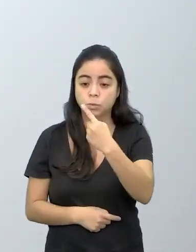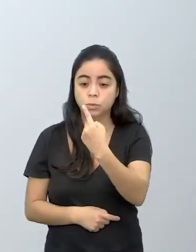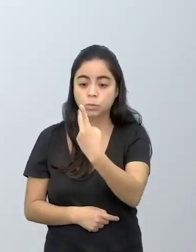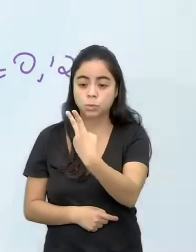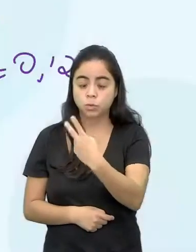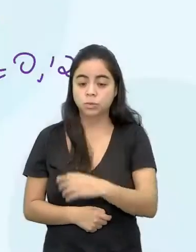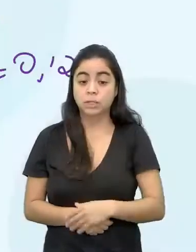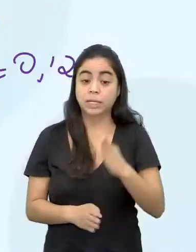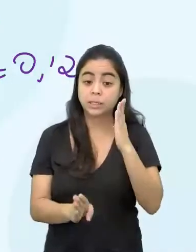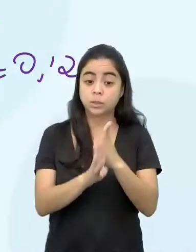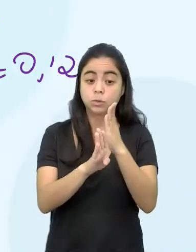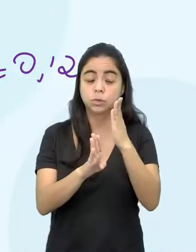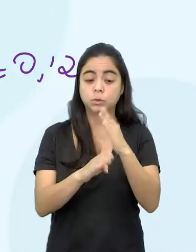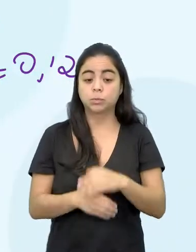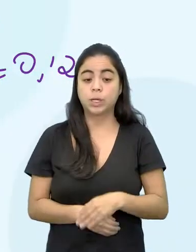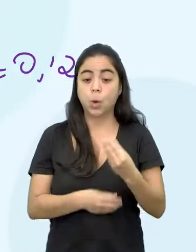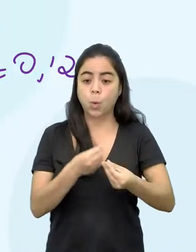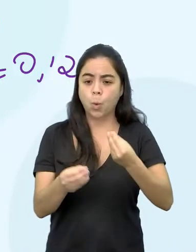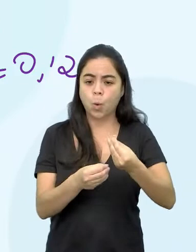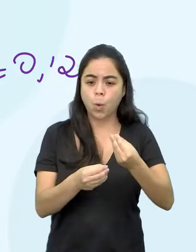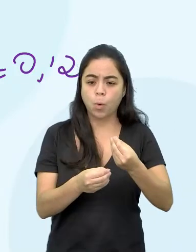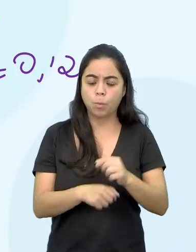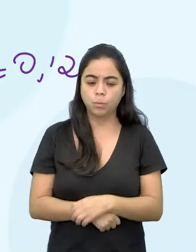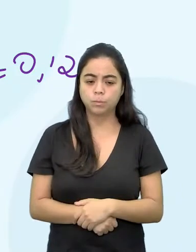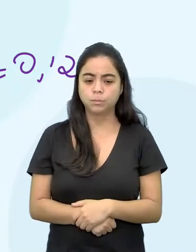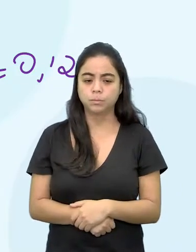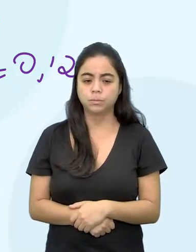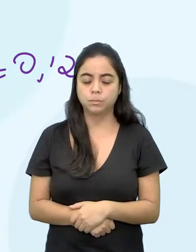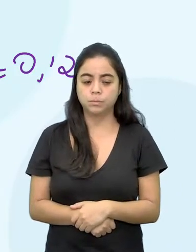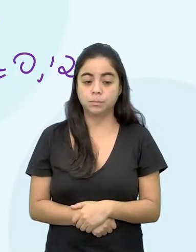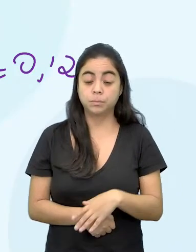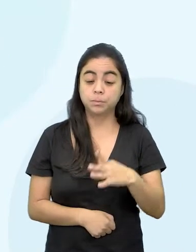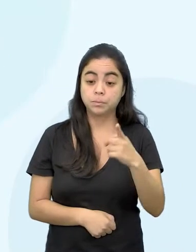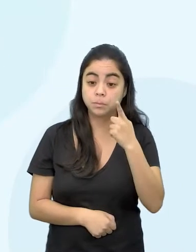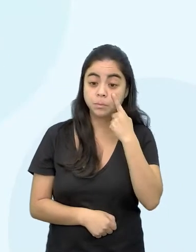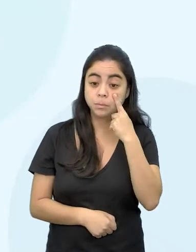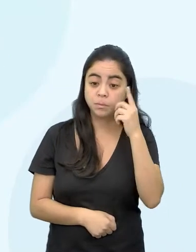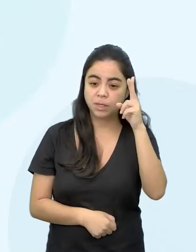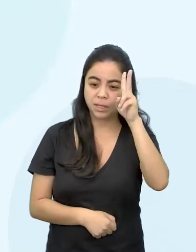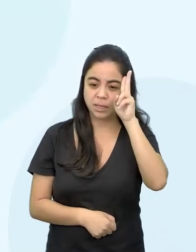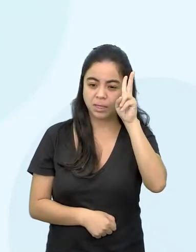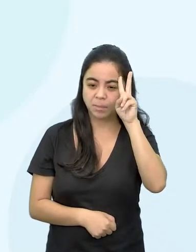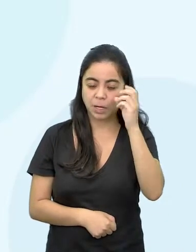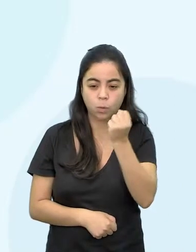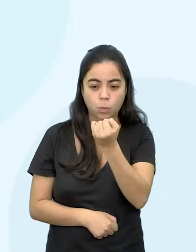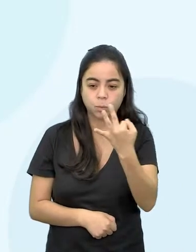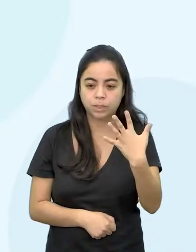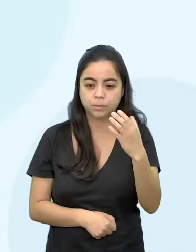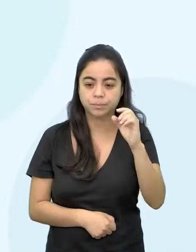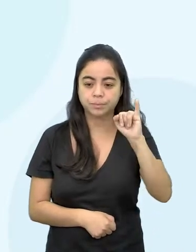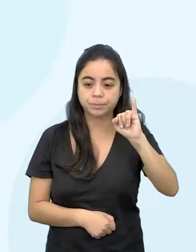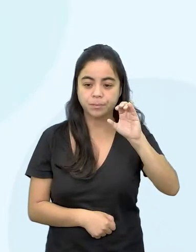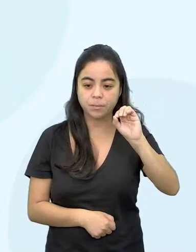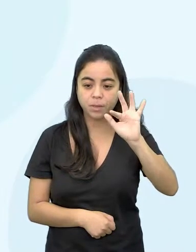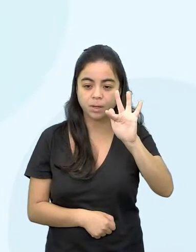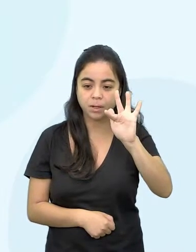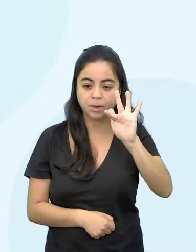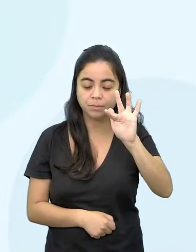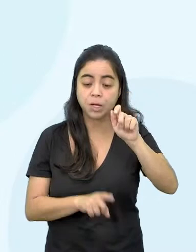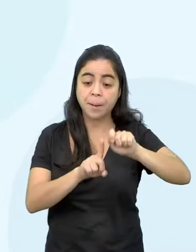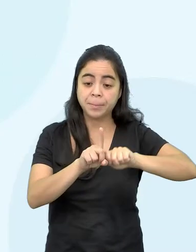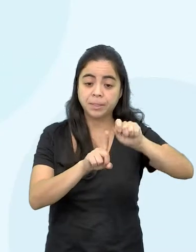juros sobre o rotativo. Vocês lembram quanto era o IOF mensal? O IOF mensal, 0